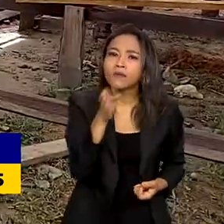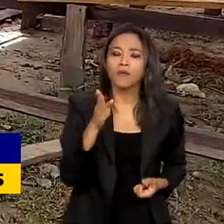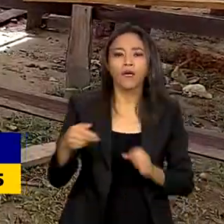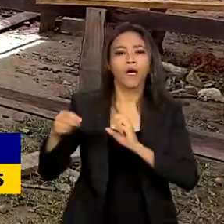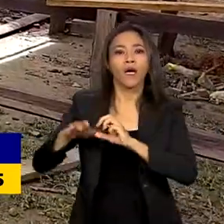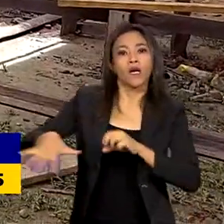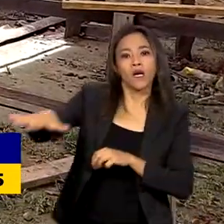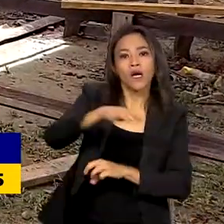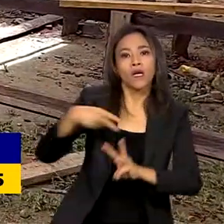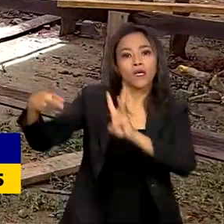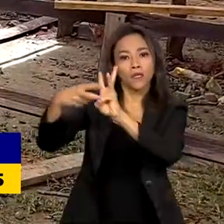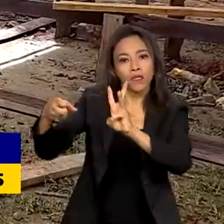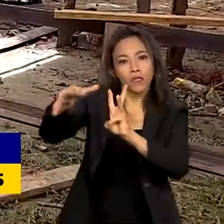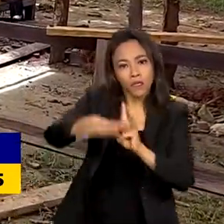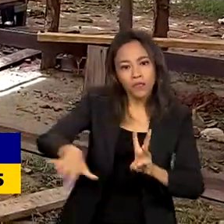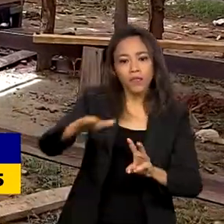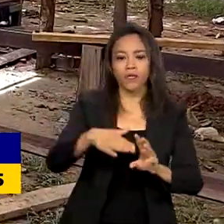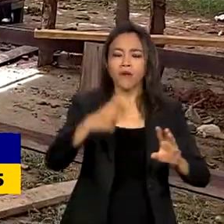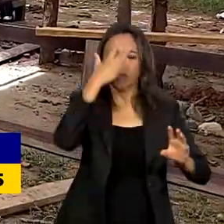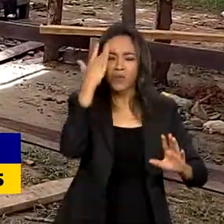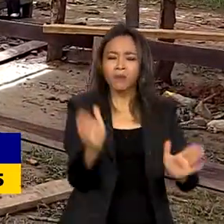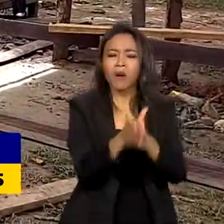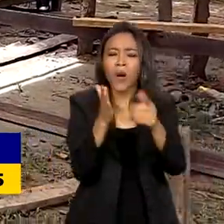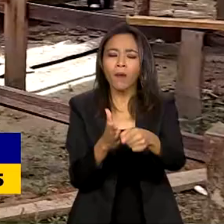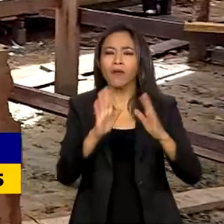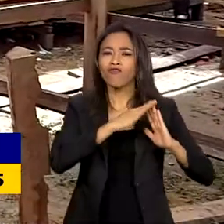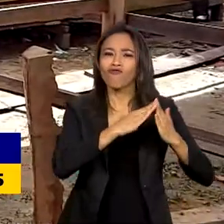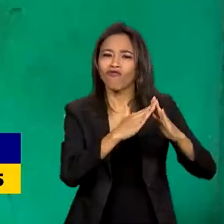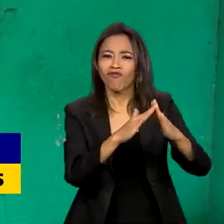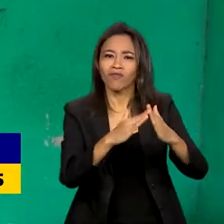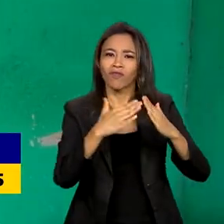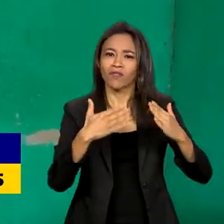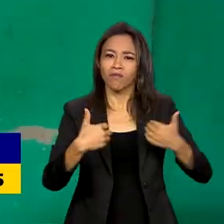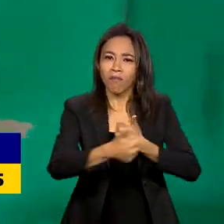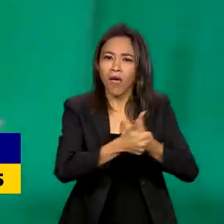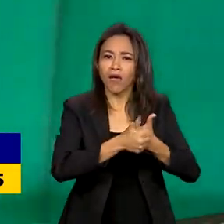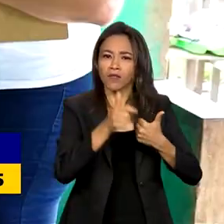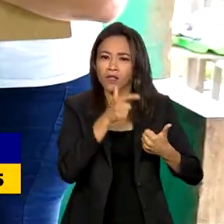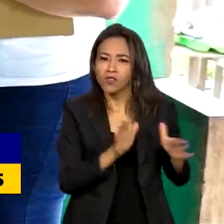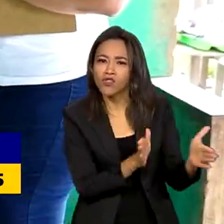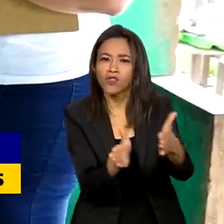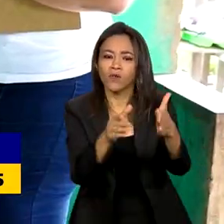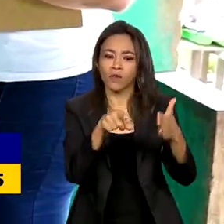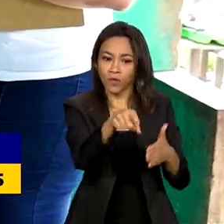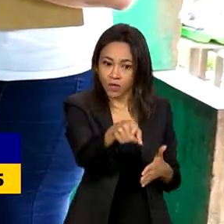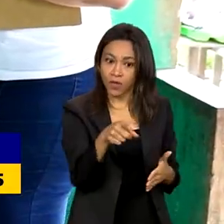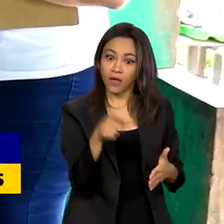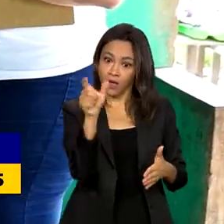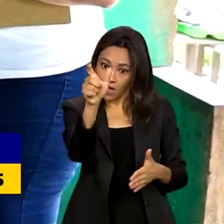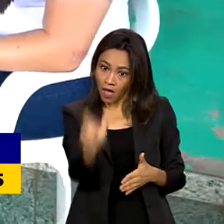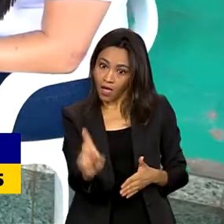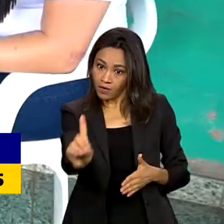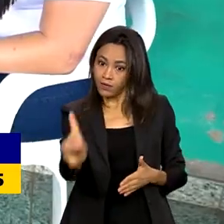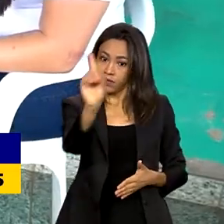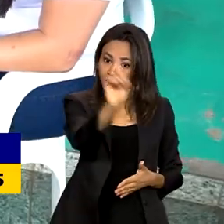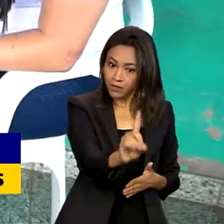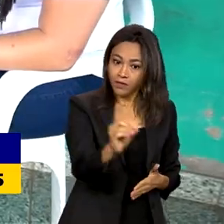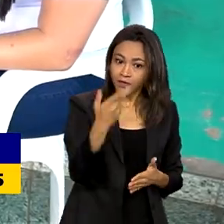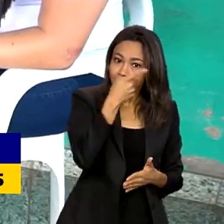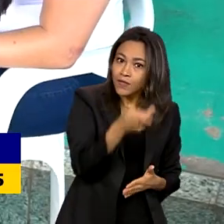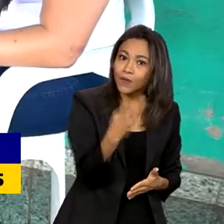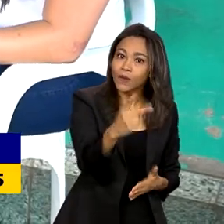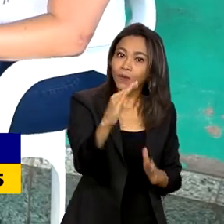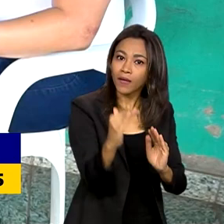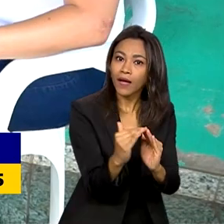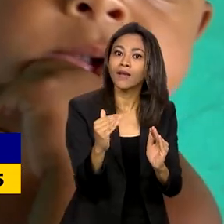ribeirinhos e casas em bairros carentes nas cidades. A Silveira recebeu a visita da Laísa em Boa Vista e deixou